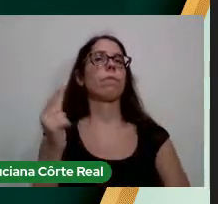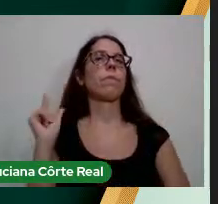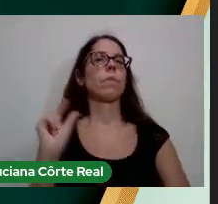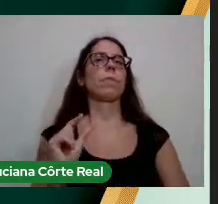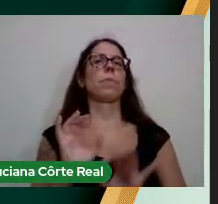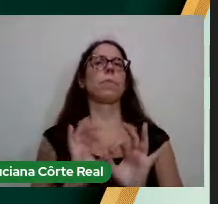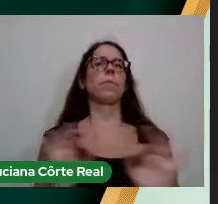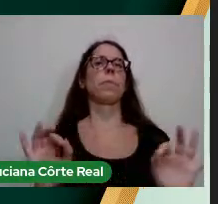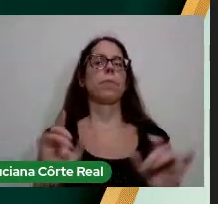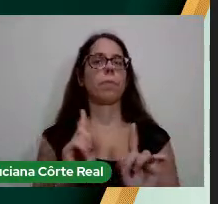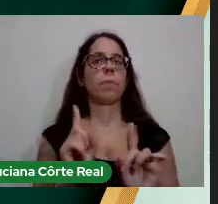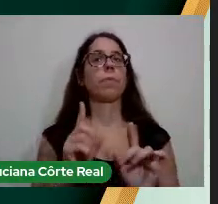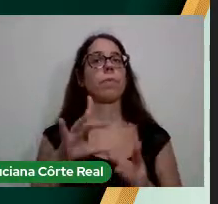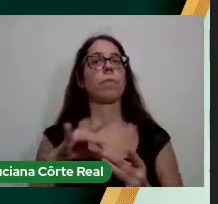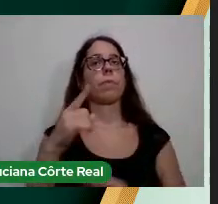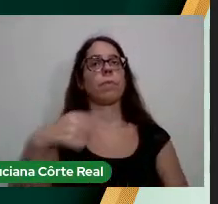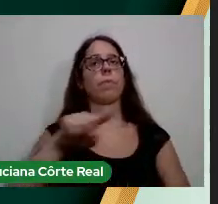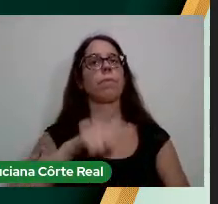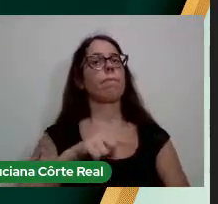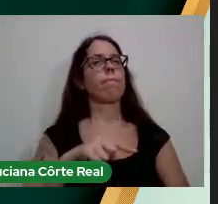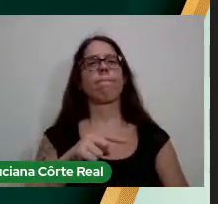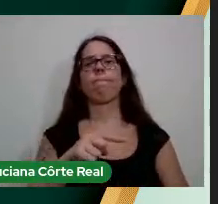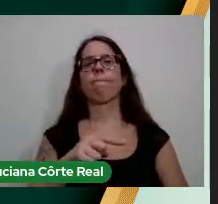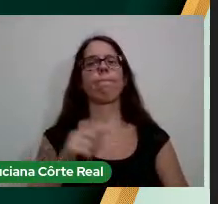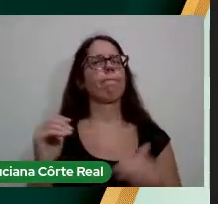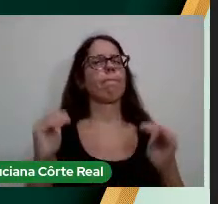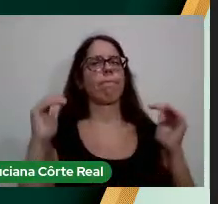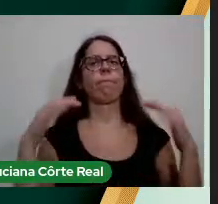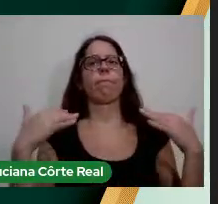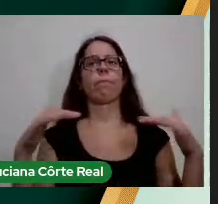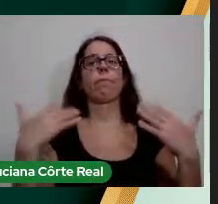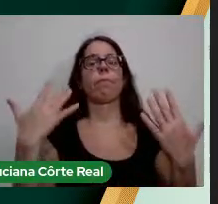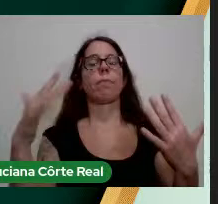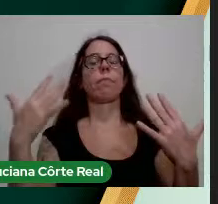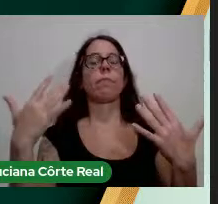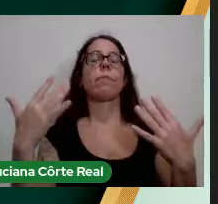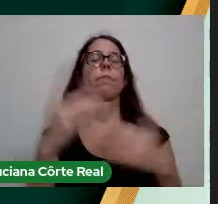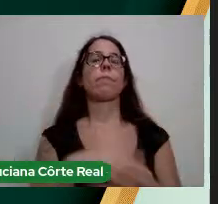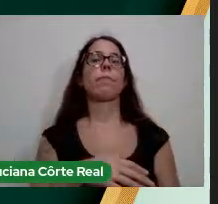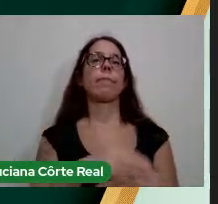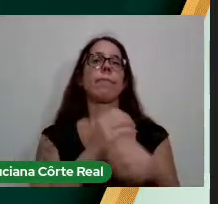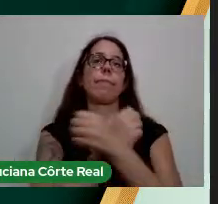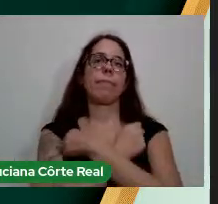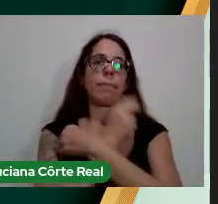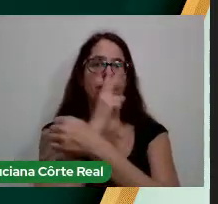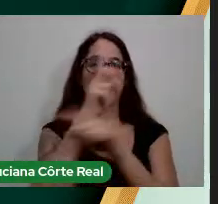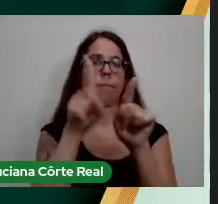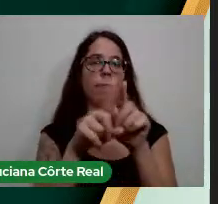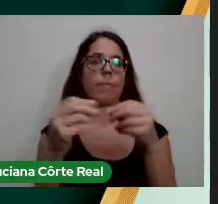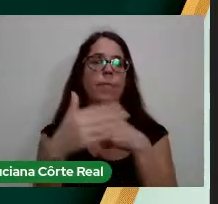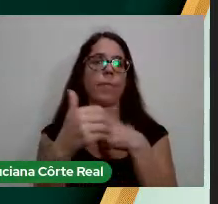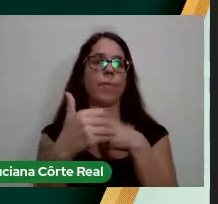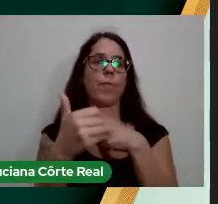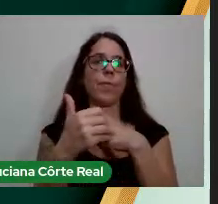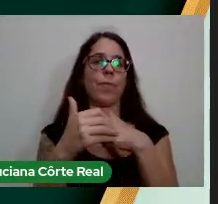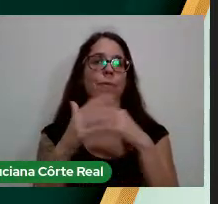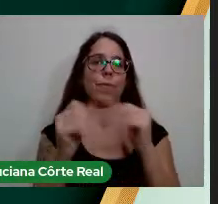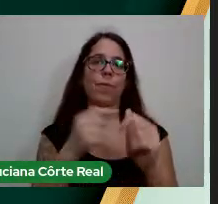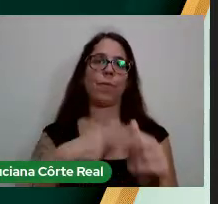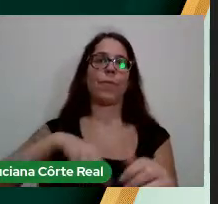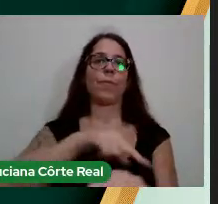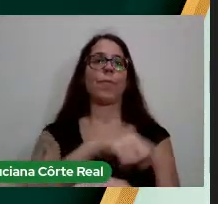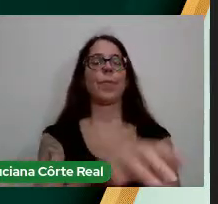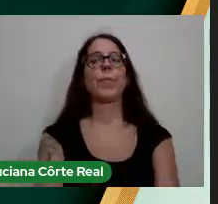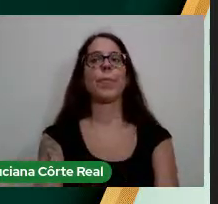de vocês é imensa. Parabéns, um grande abraço, com muito carinho, de todos nós.